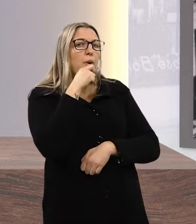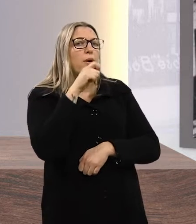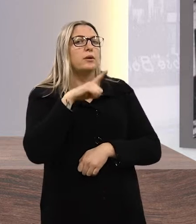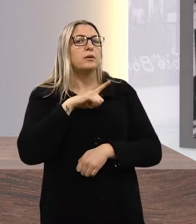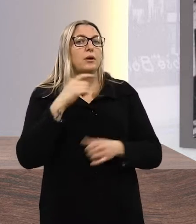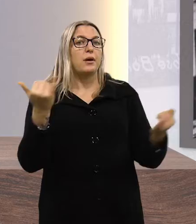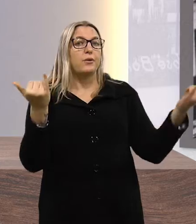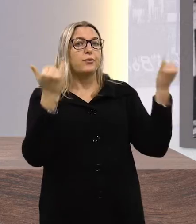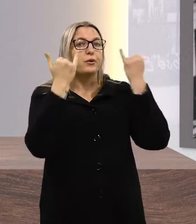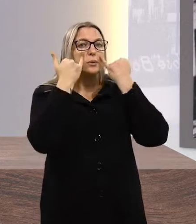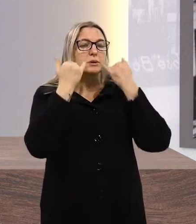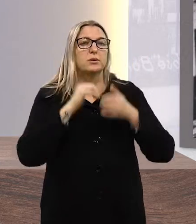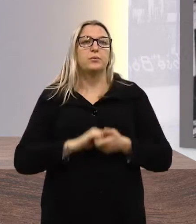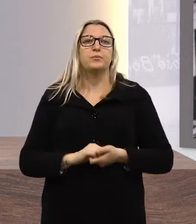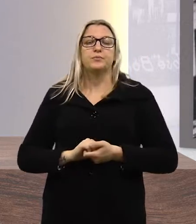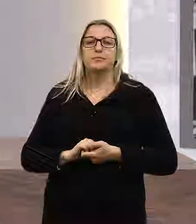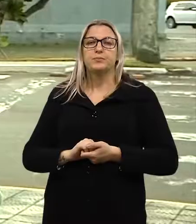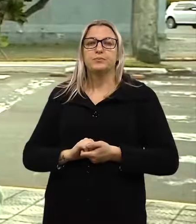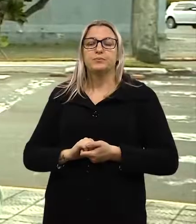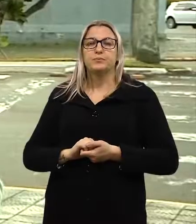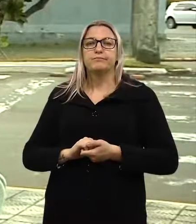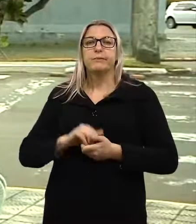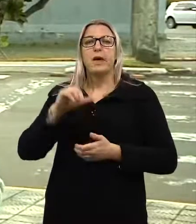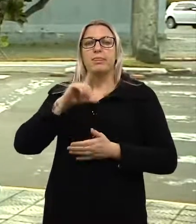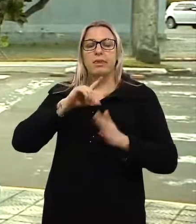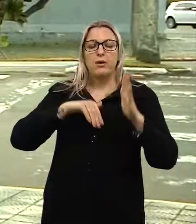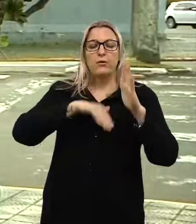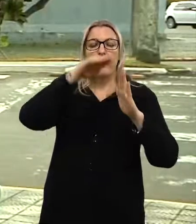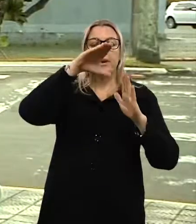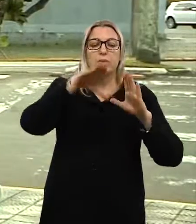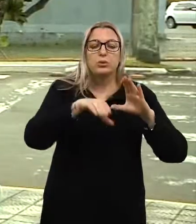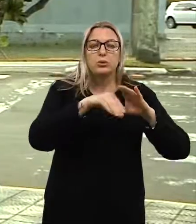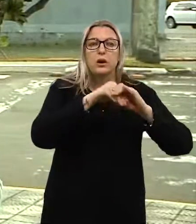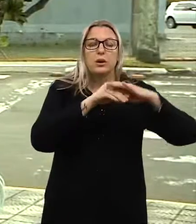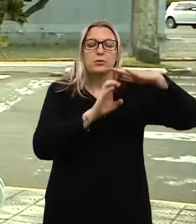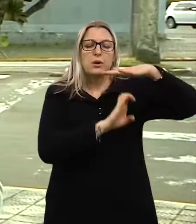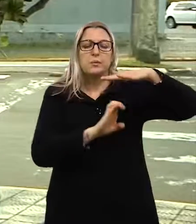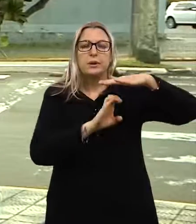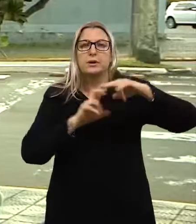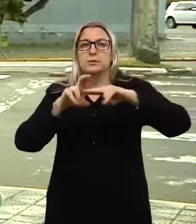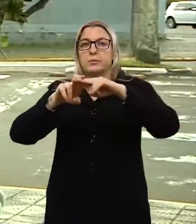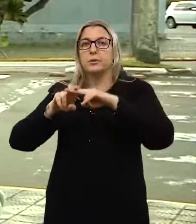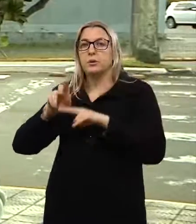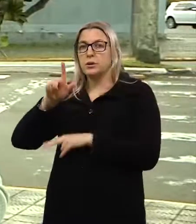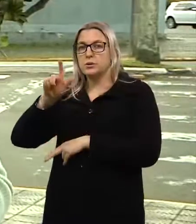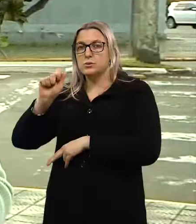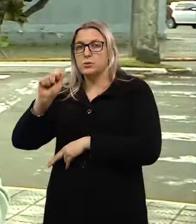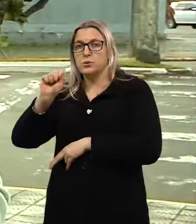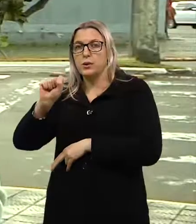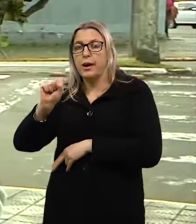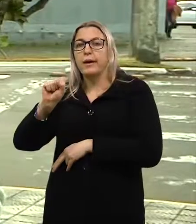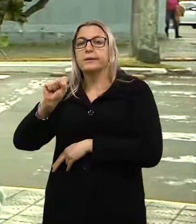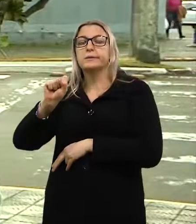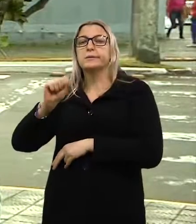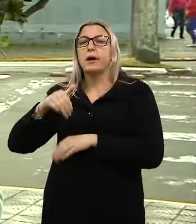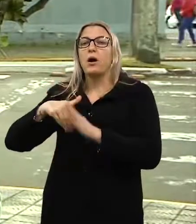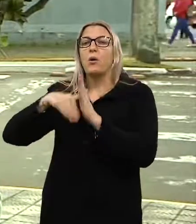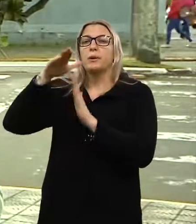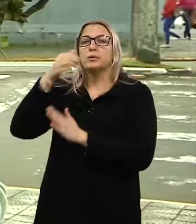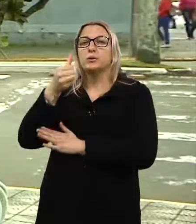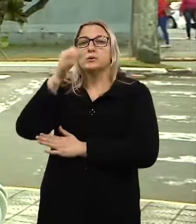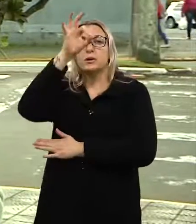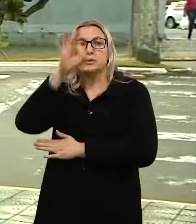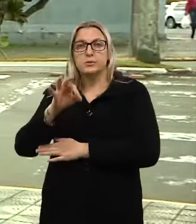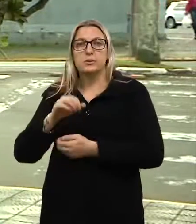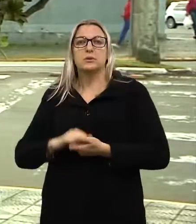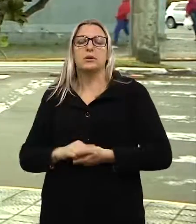Carvalho traz outras informações. Com o reajuste da Petrobras, o valor do gás de cozinha está 6% mais caro.